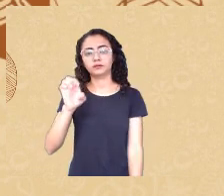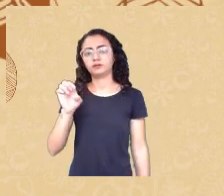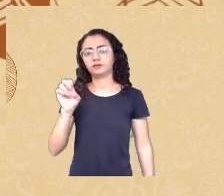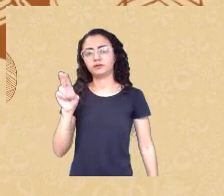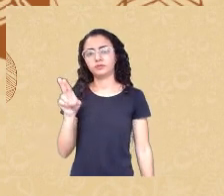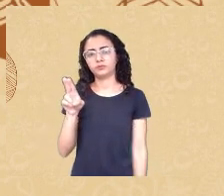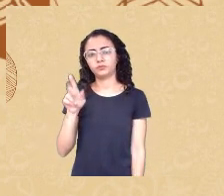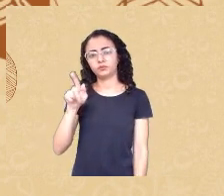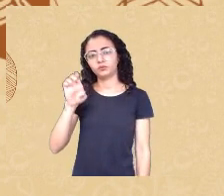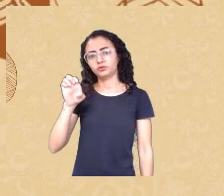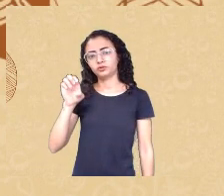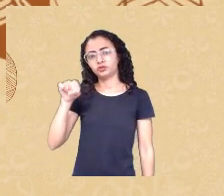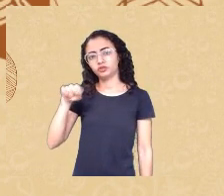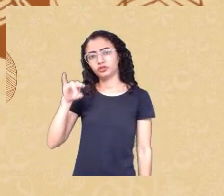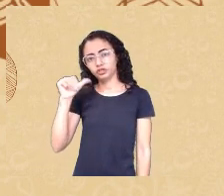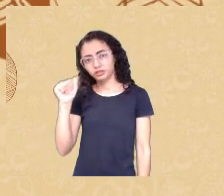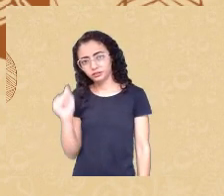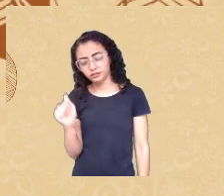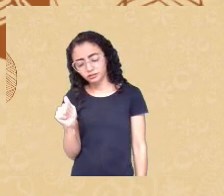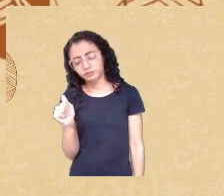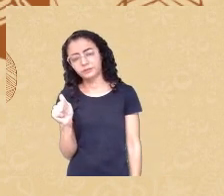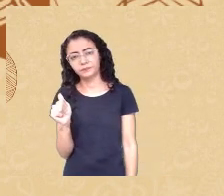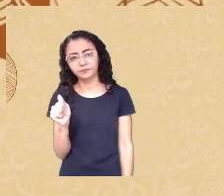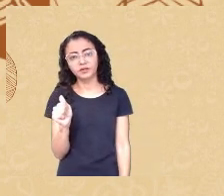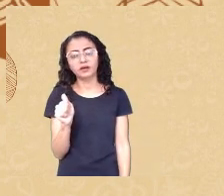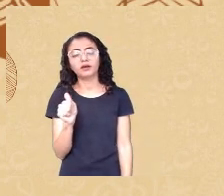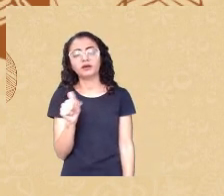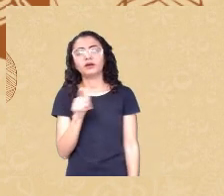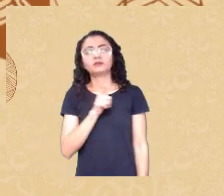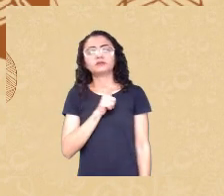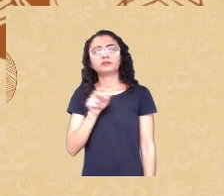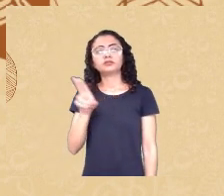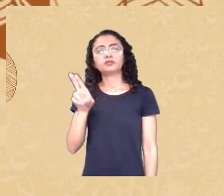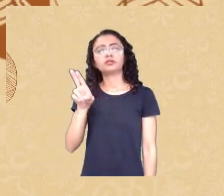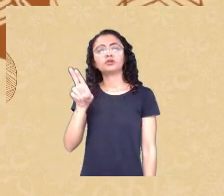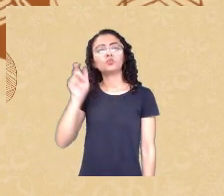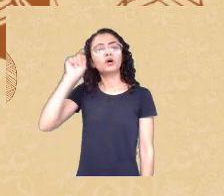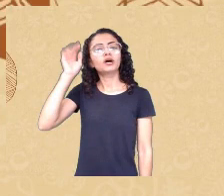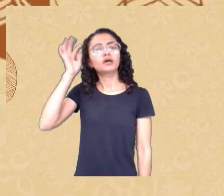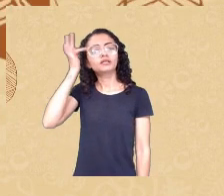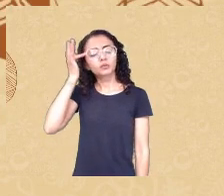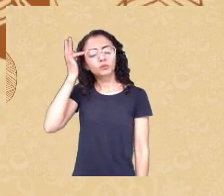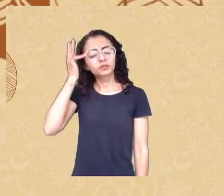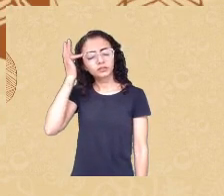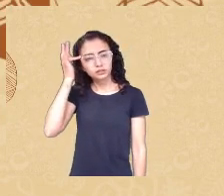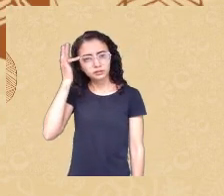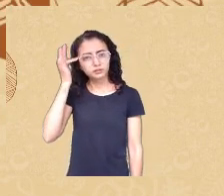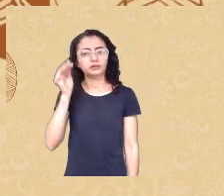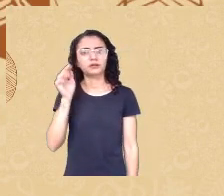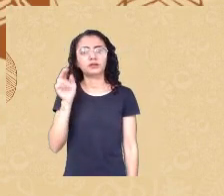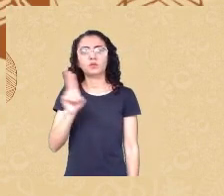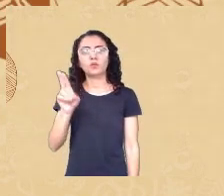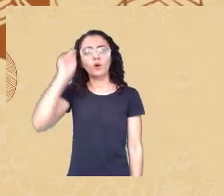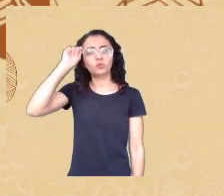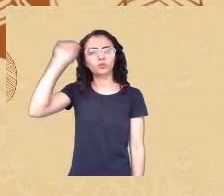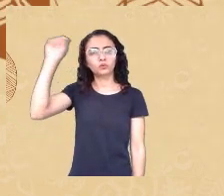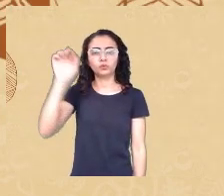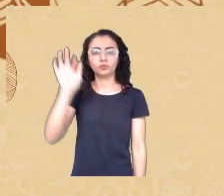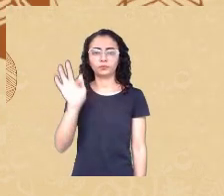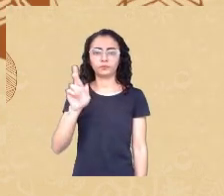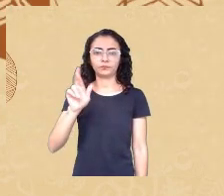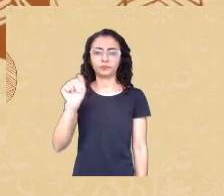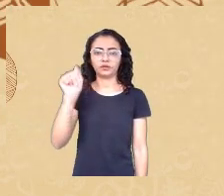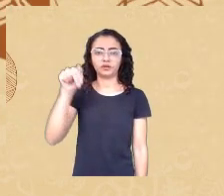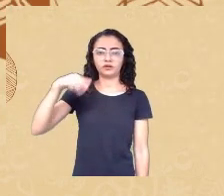teoria de Darwin feita por Francis Galton e Francis Galton dizia então que determinadas raças eram